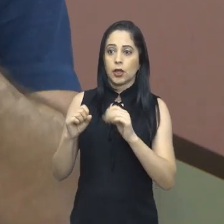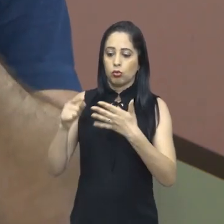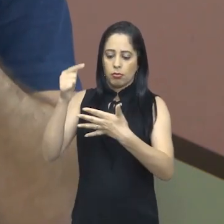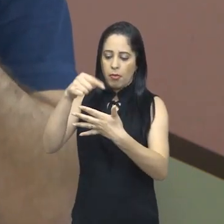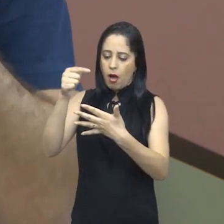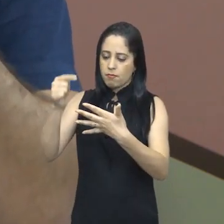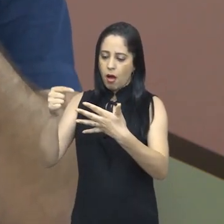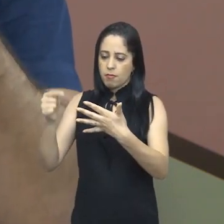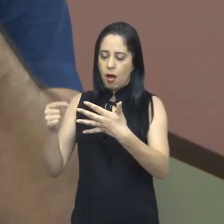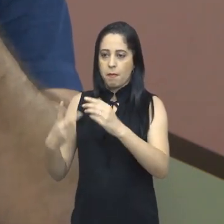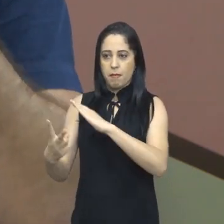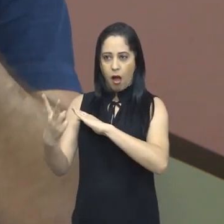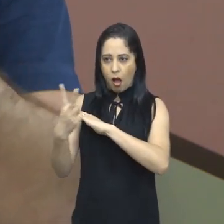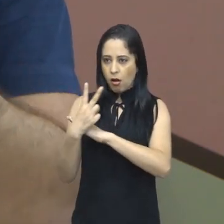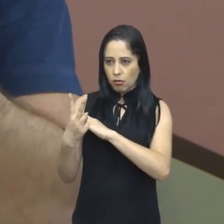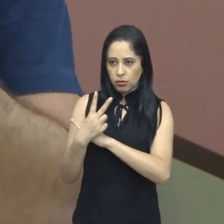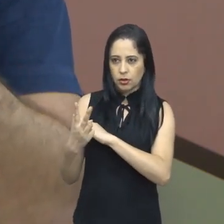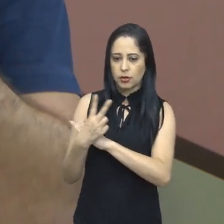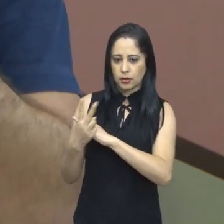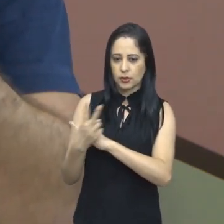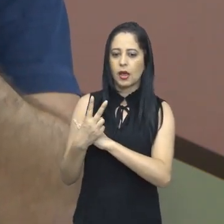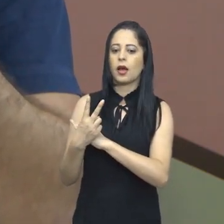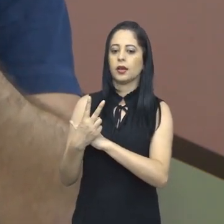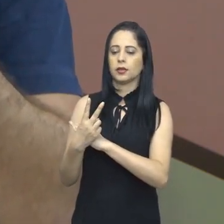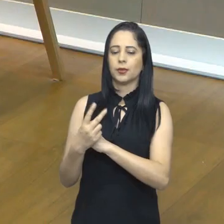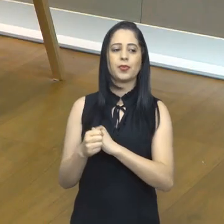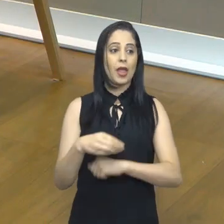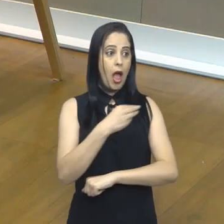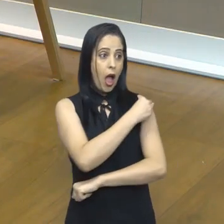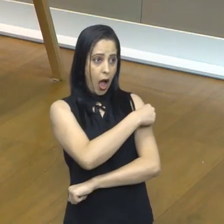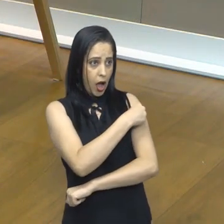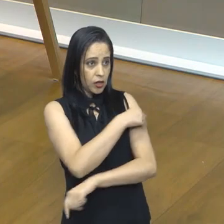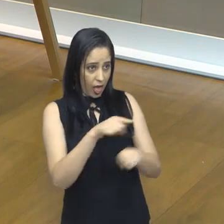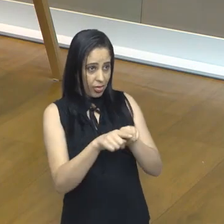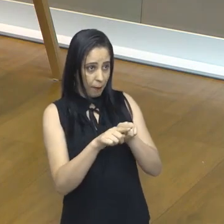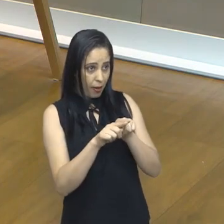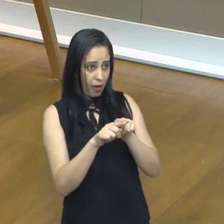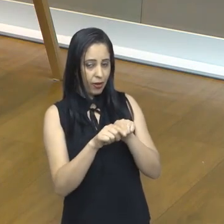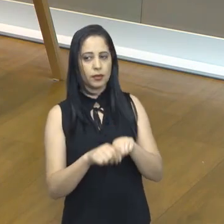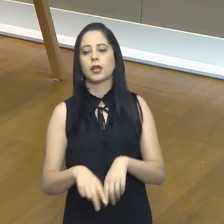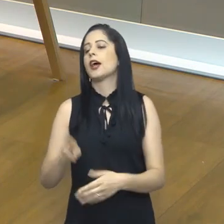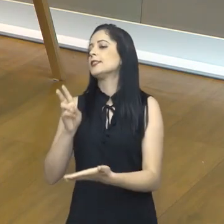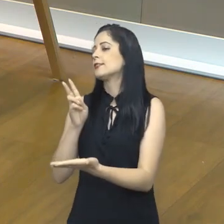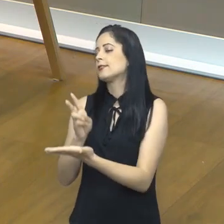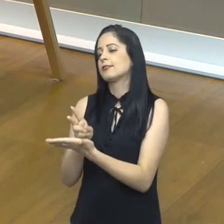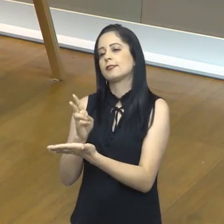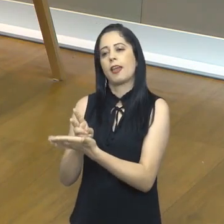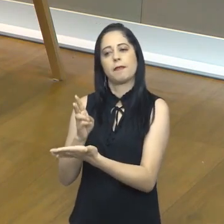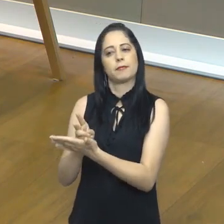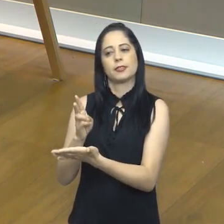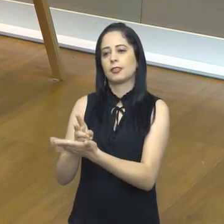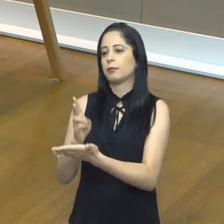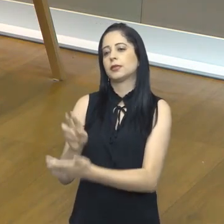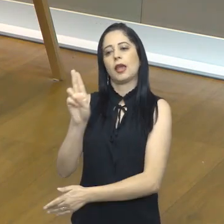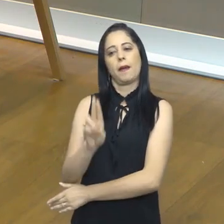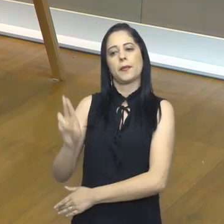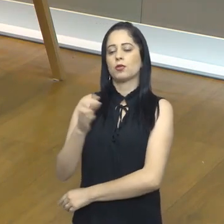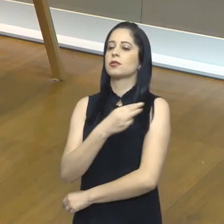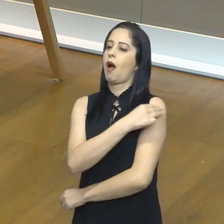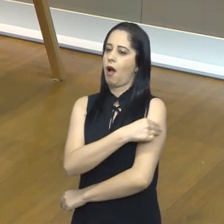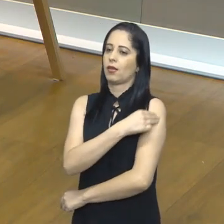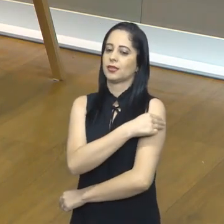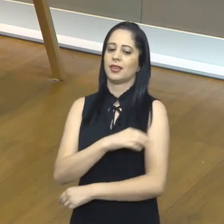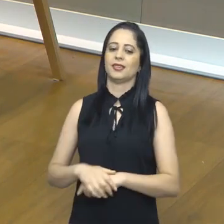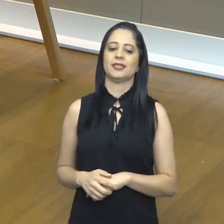todos esses cuidados combinados, provavelmente, vai fazer a gente vai sempre na bolsa? Em todo o tempo, né? Tanto todo. Todo o todo, né? Com